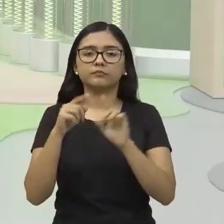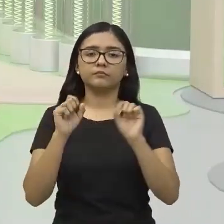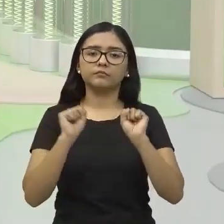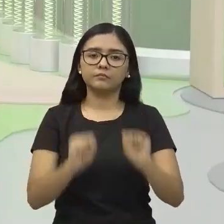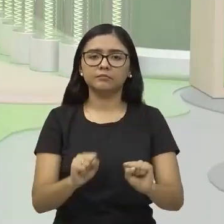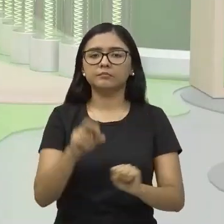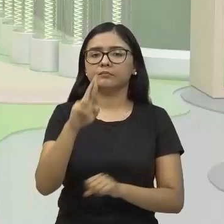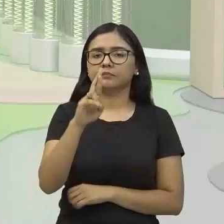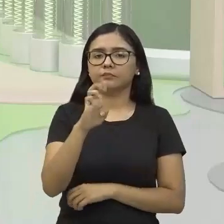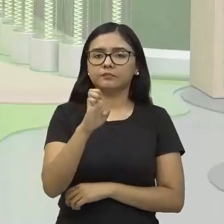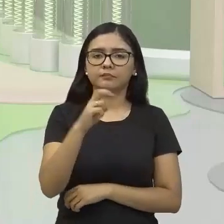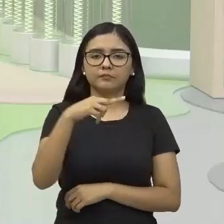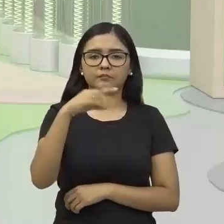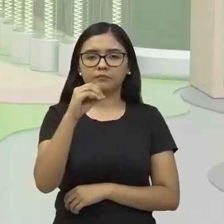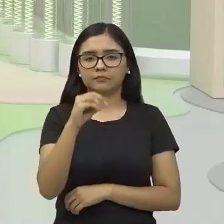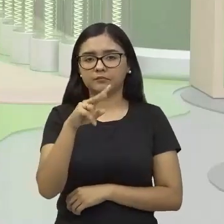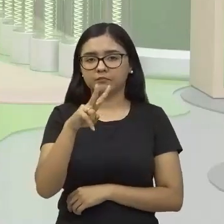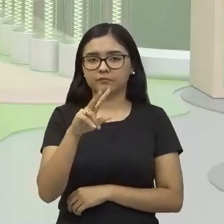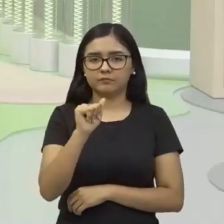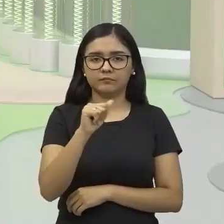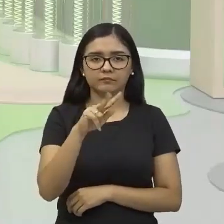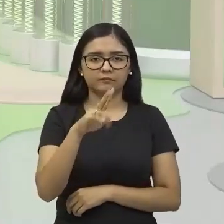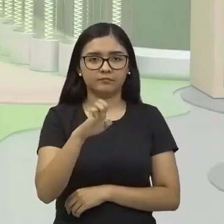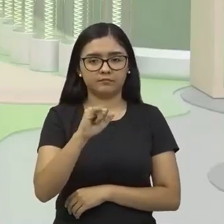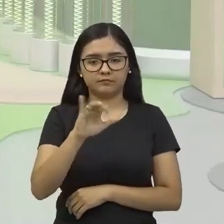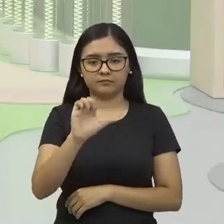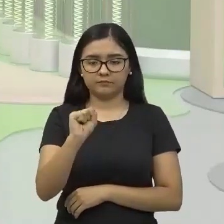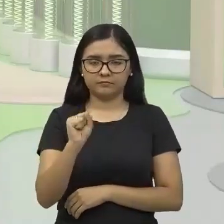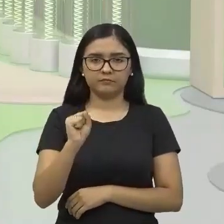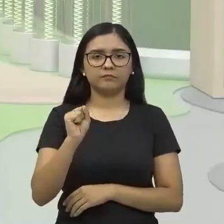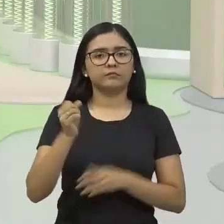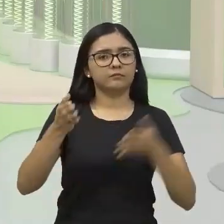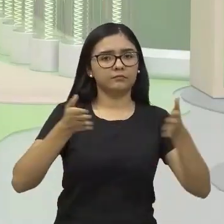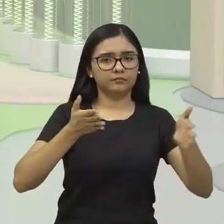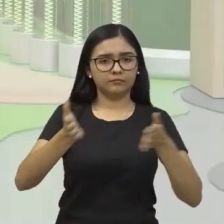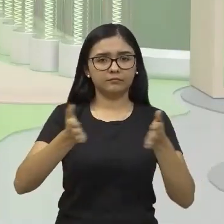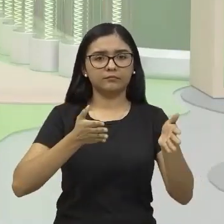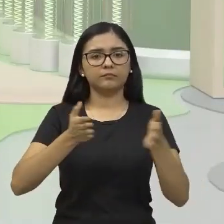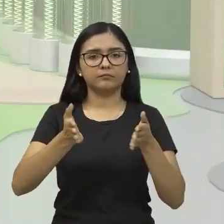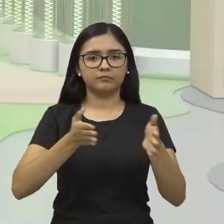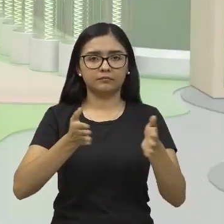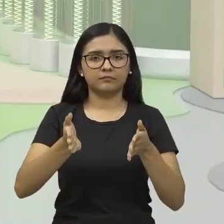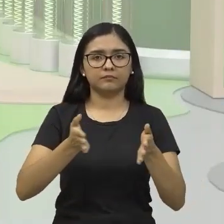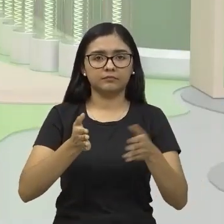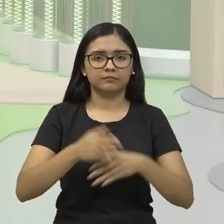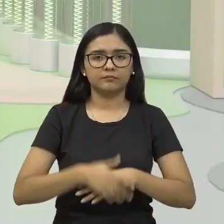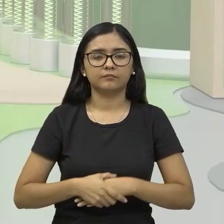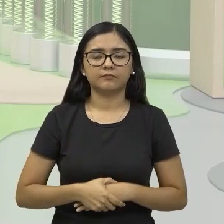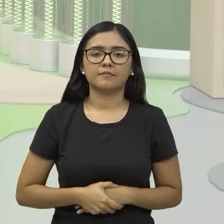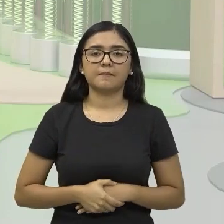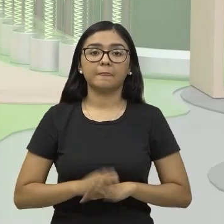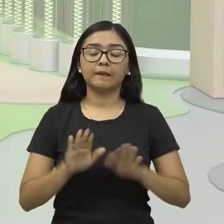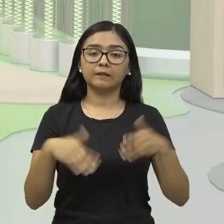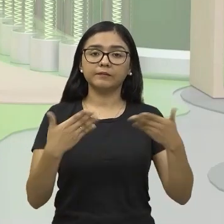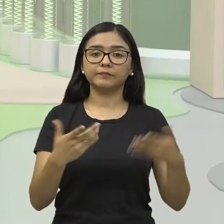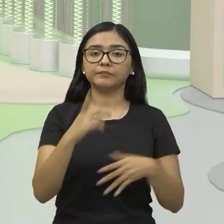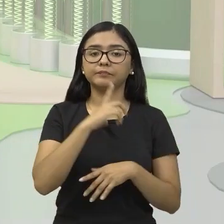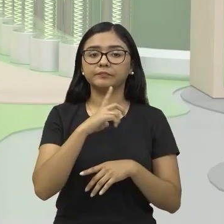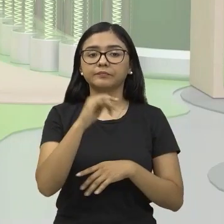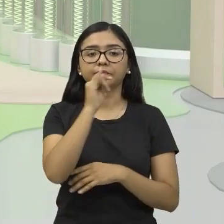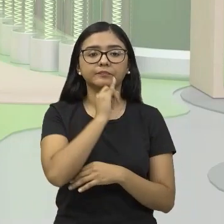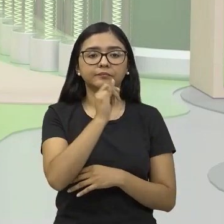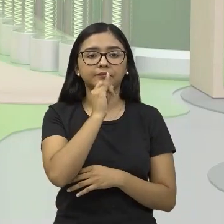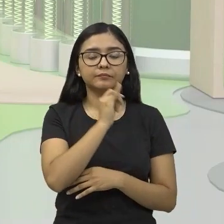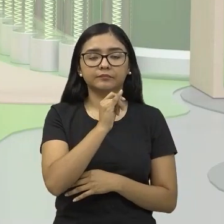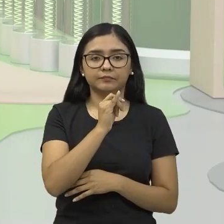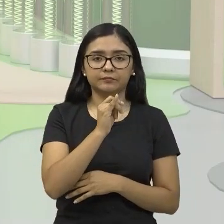ao decorrer do tempo, no curto prazo aí, no curto espaço de tempo. A gente tem como exemplo aí